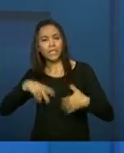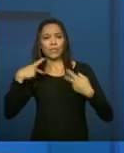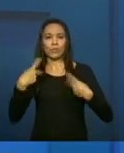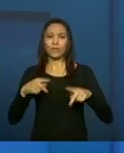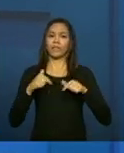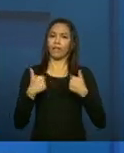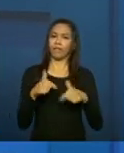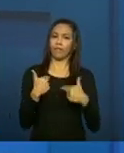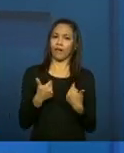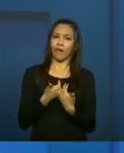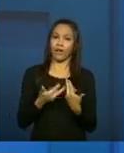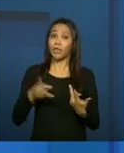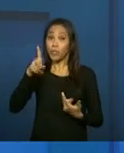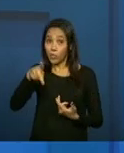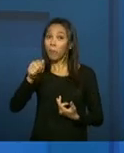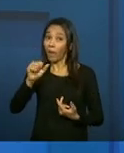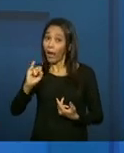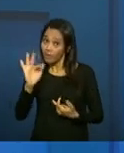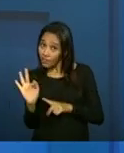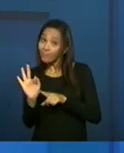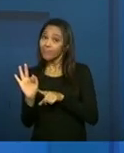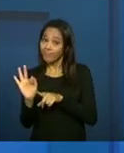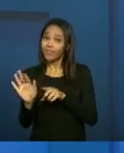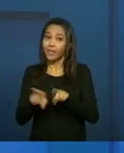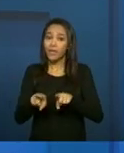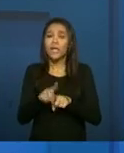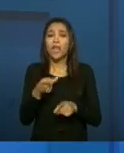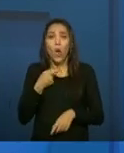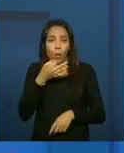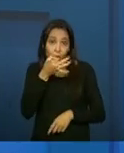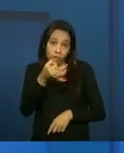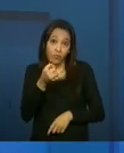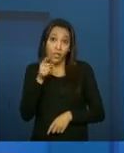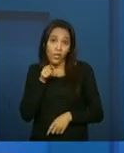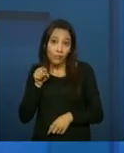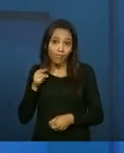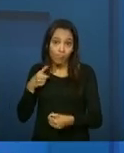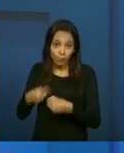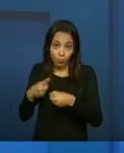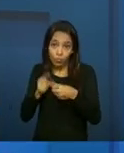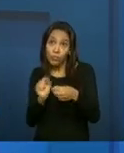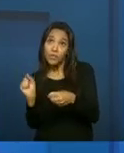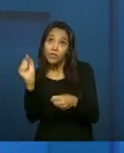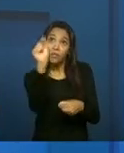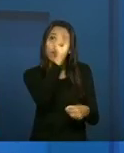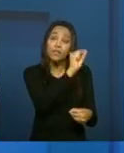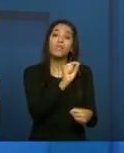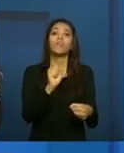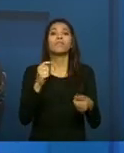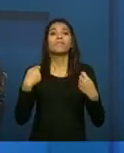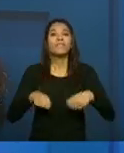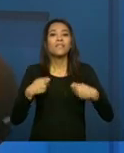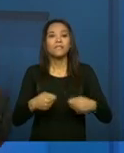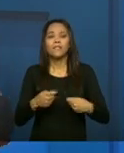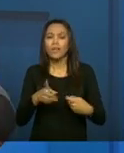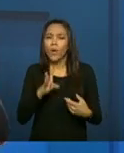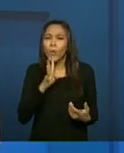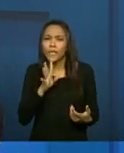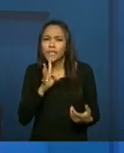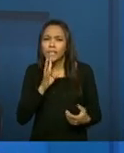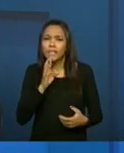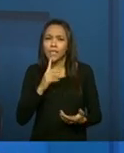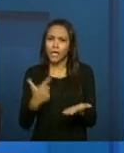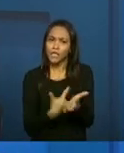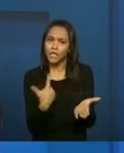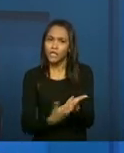e sugerimos aqui que os municípios entrem, tentem conhecer esses materiais, aqui